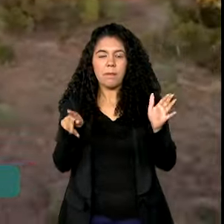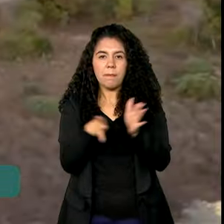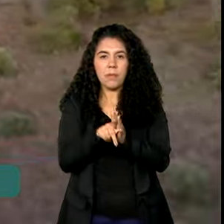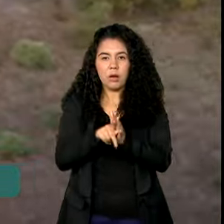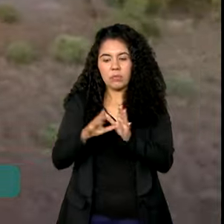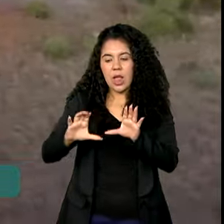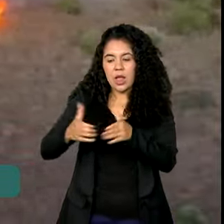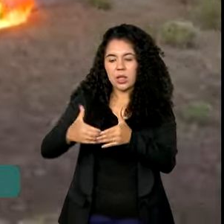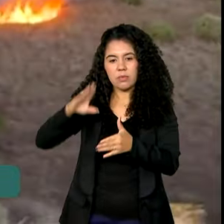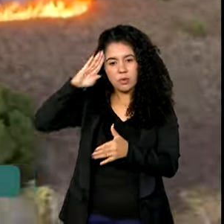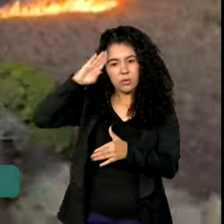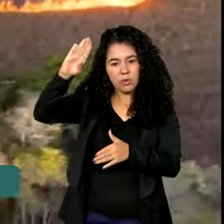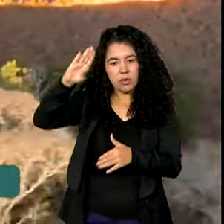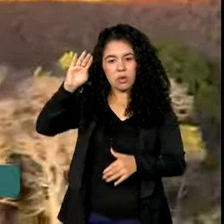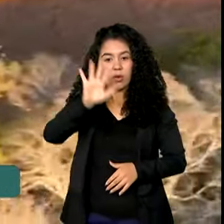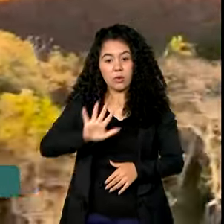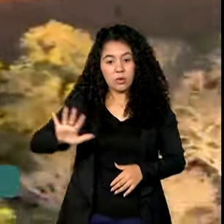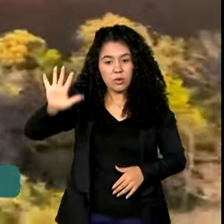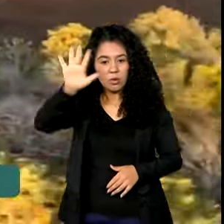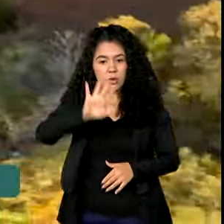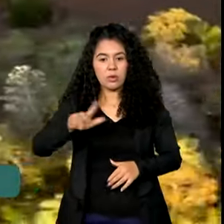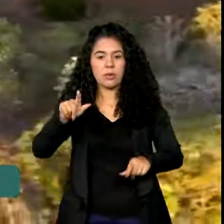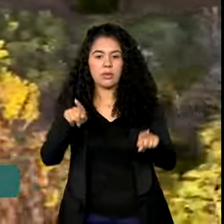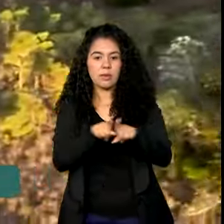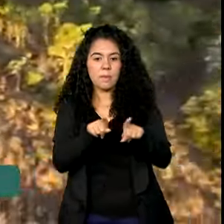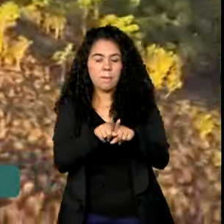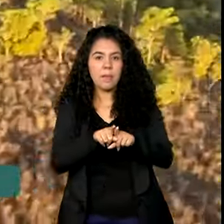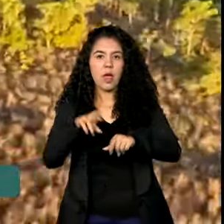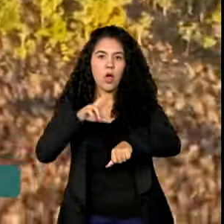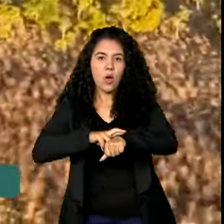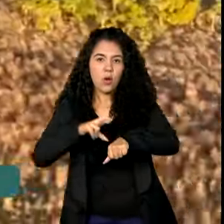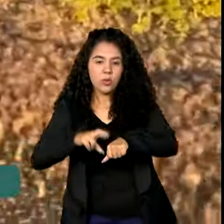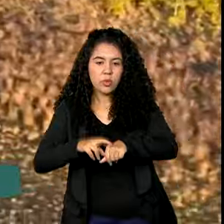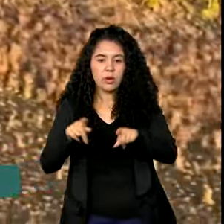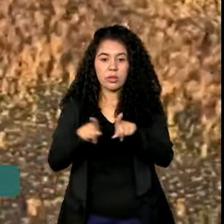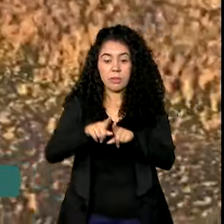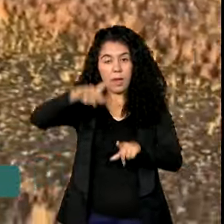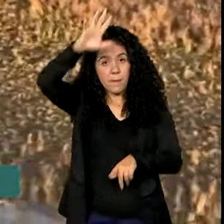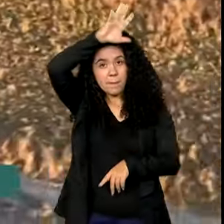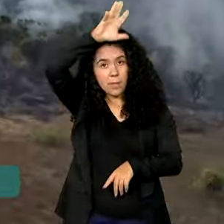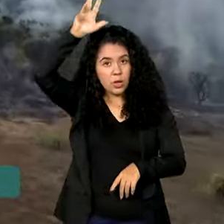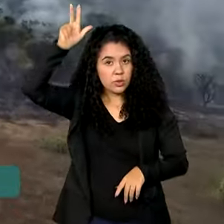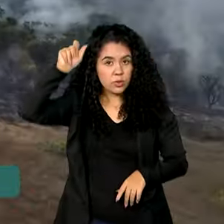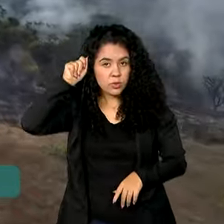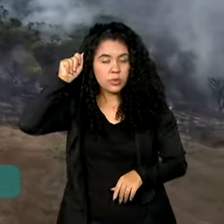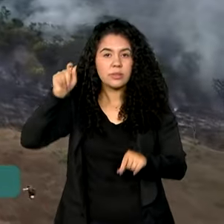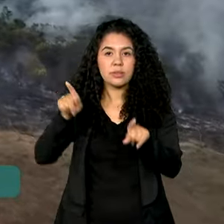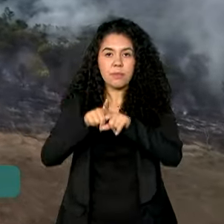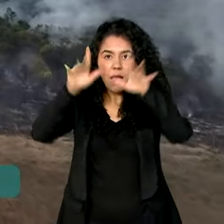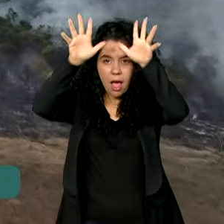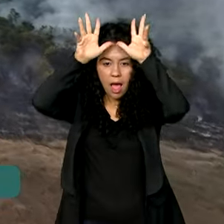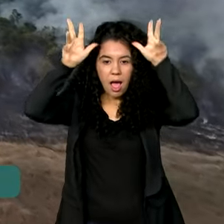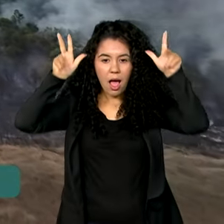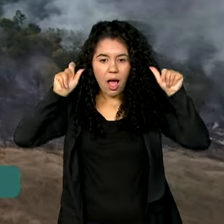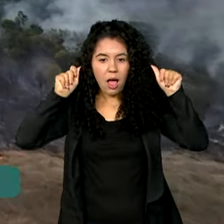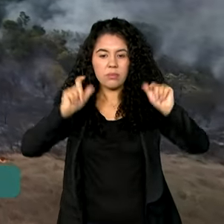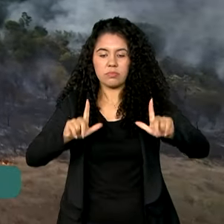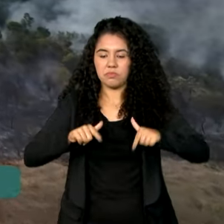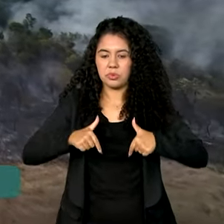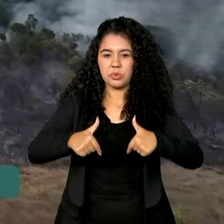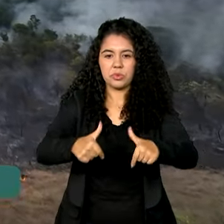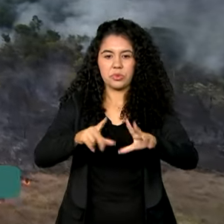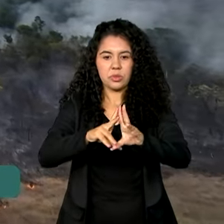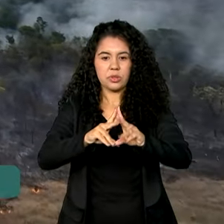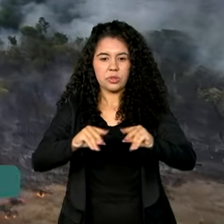municípios dos estados do Amazonas, Pará, Rondônia, Mato Grosso, Roraima e Acre para combate a incêndios.